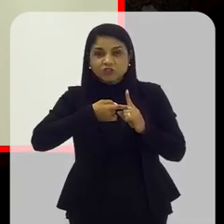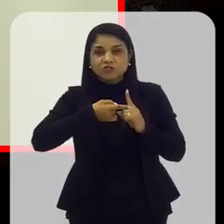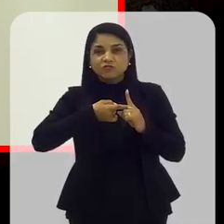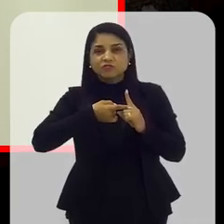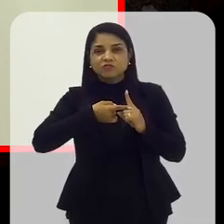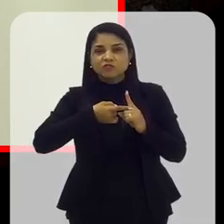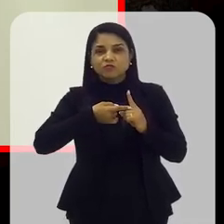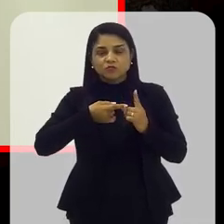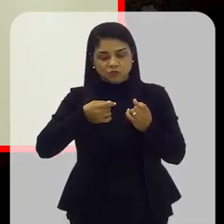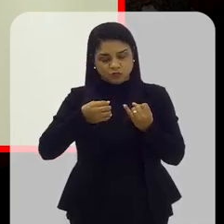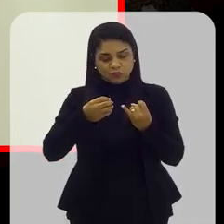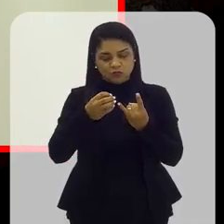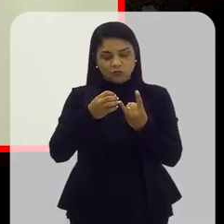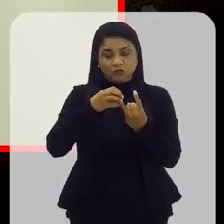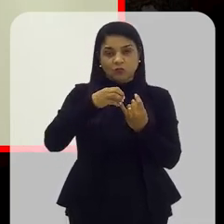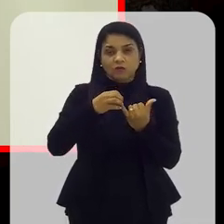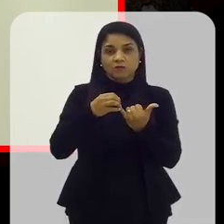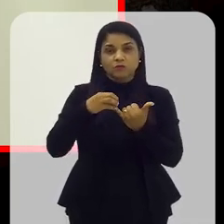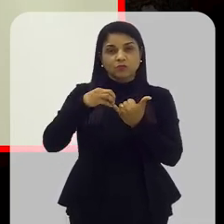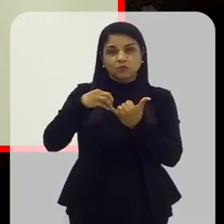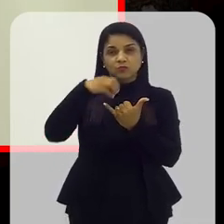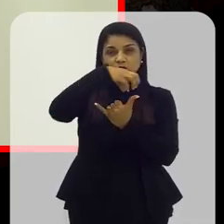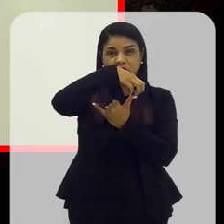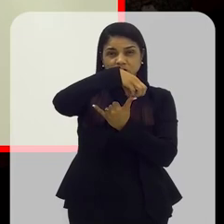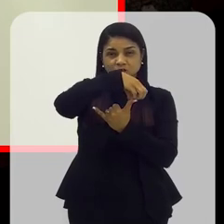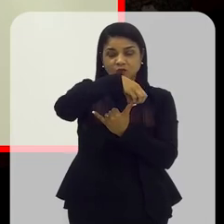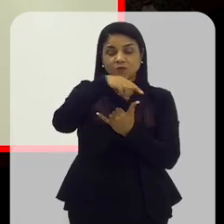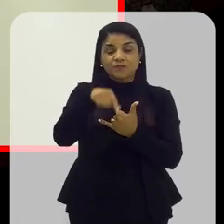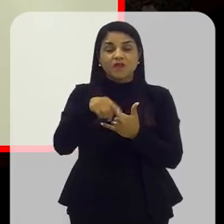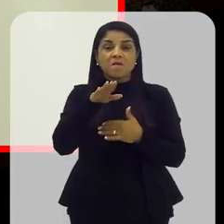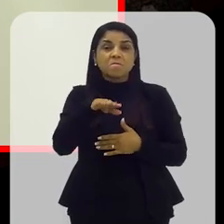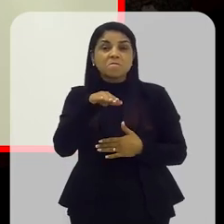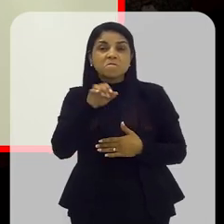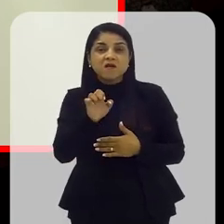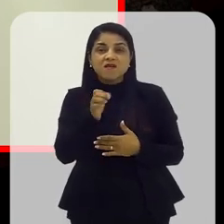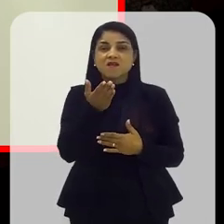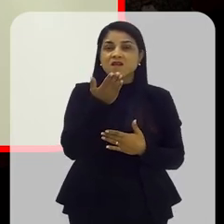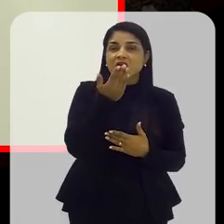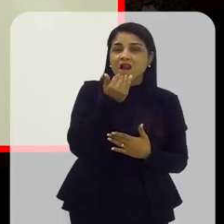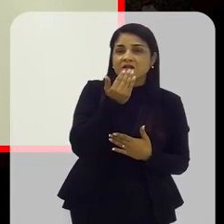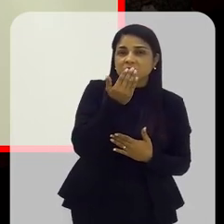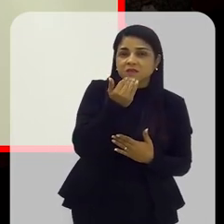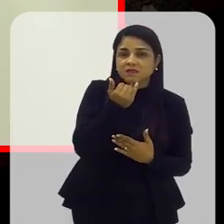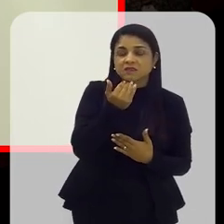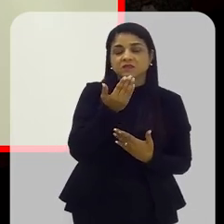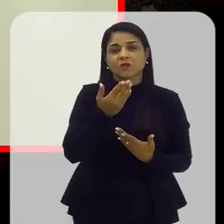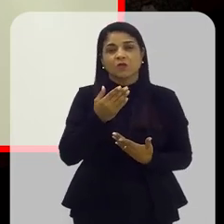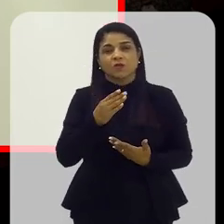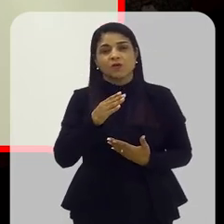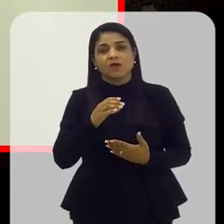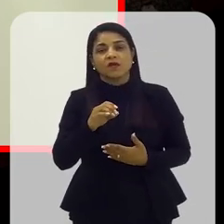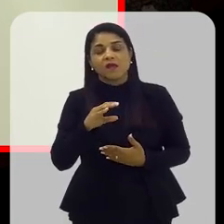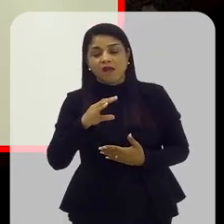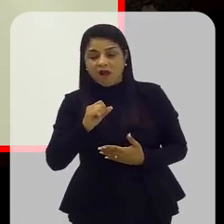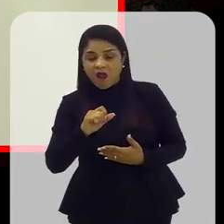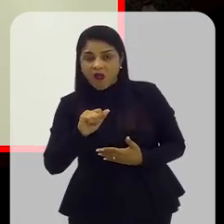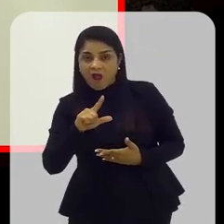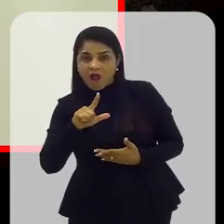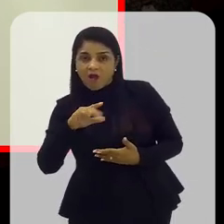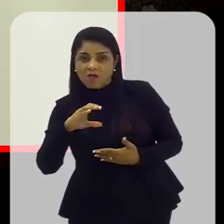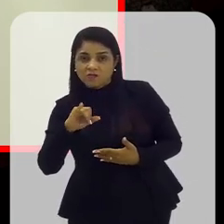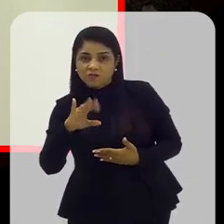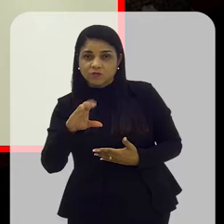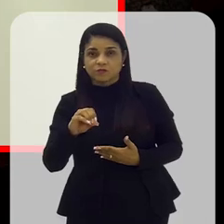com a orientação nutricional dessa mãe, dessa gestante. A alimentação é rica em cálcio, rica